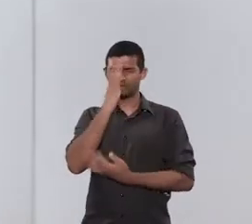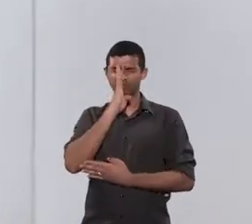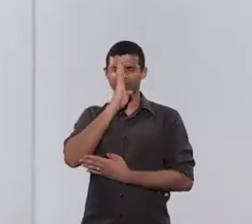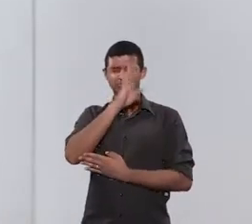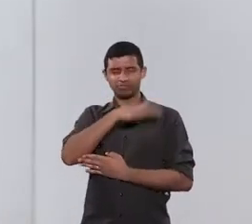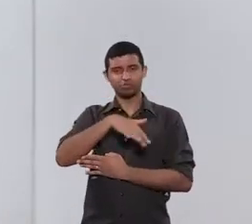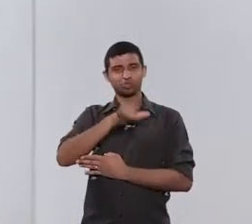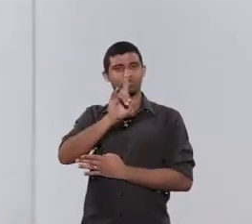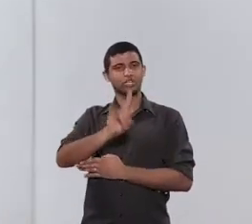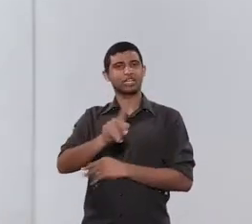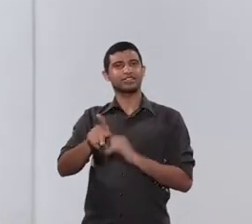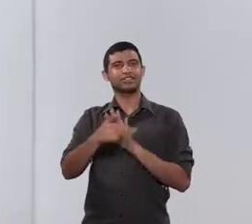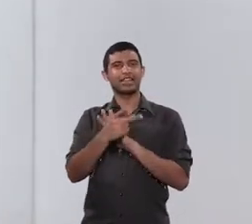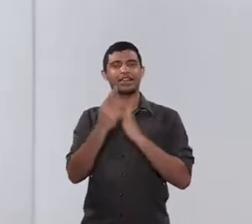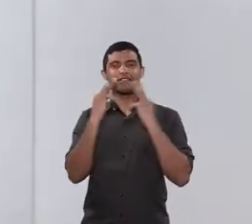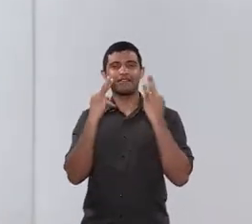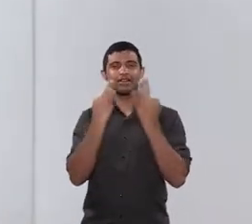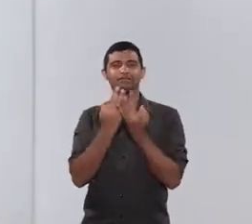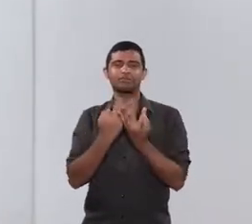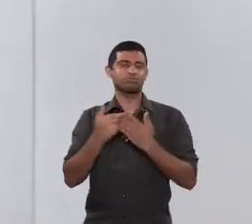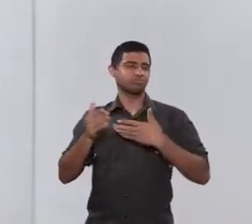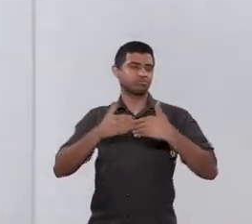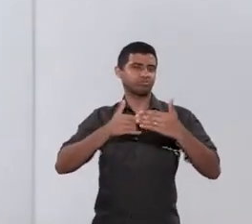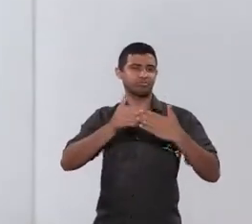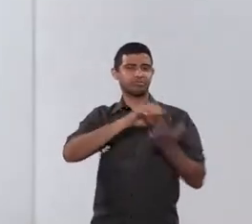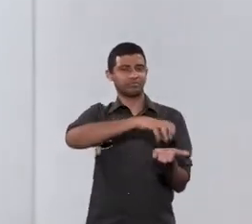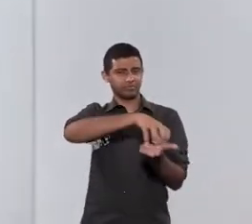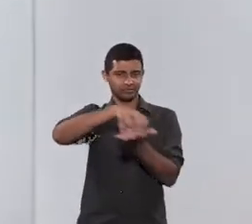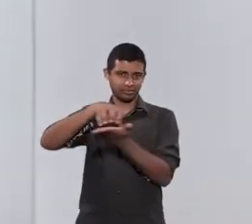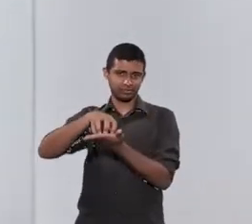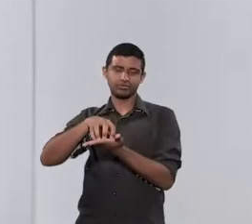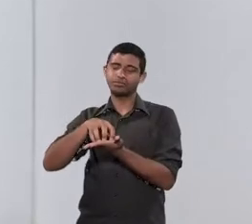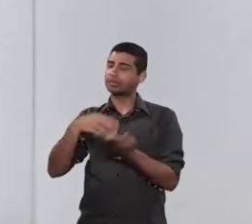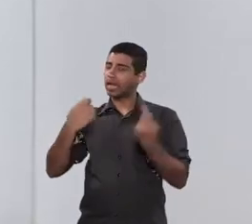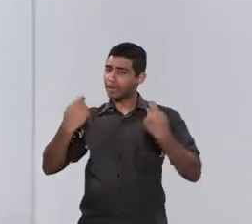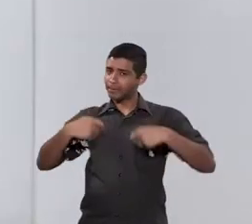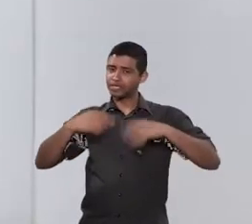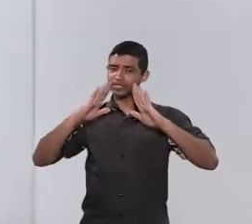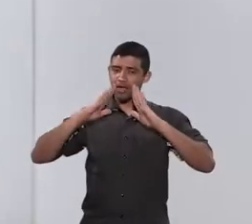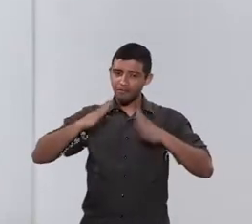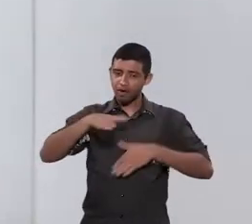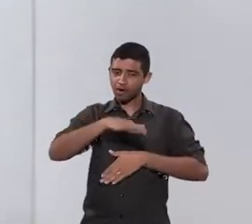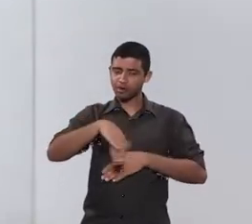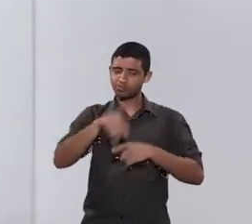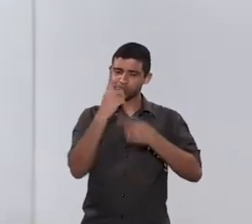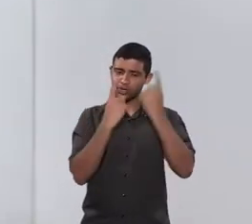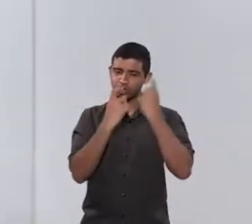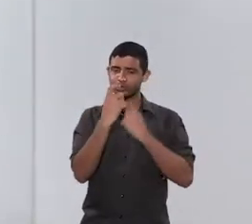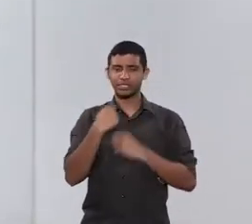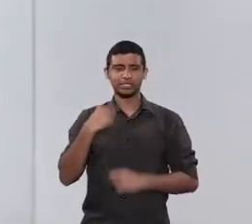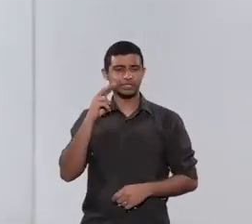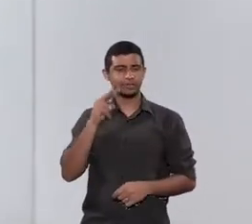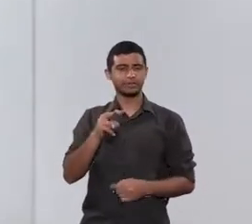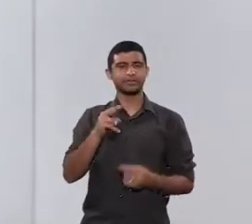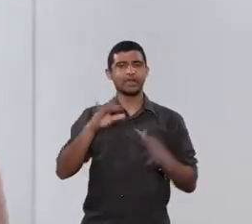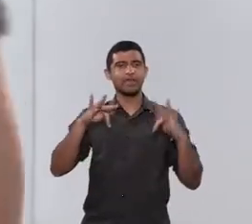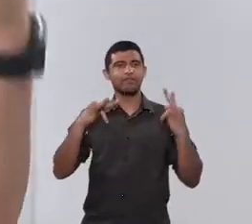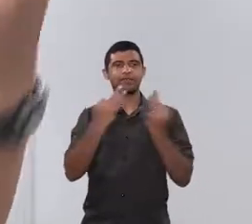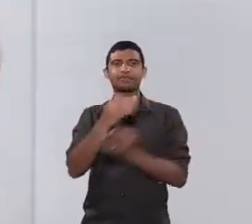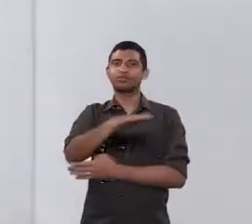trabalha com o direito das famílias, seja de que área for, tem que ter esse foco e essa preocupação de olhar